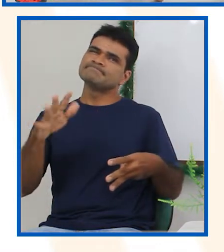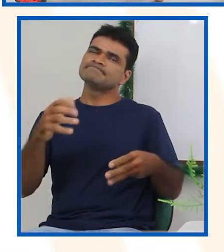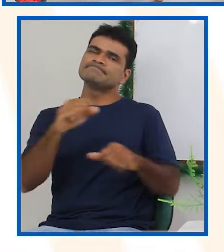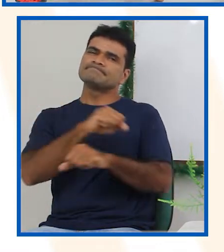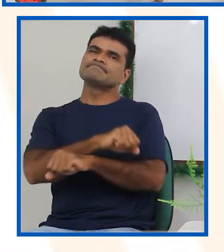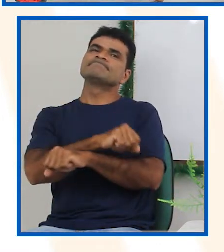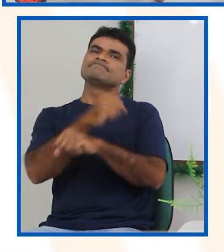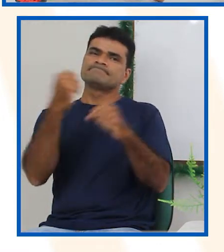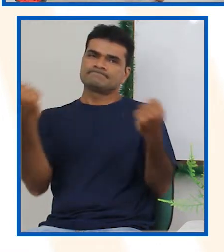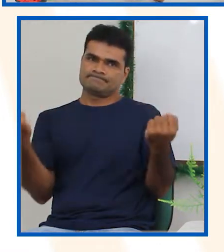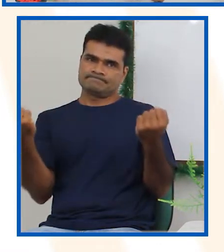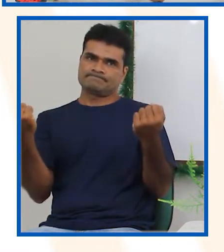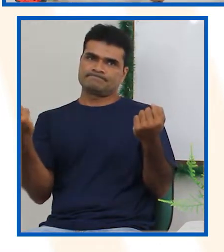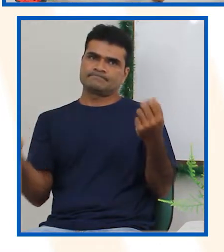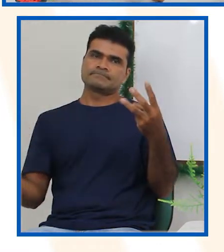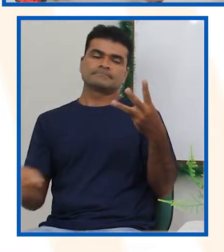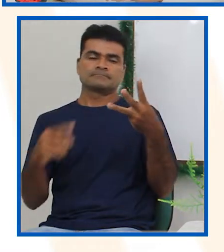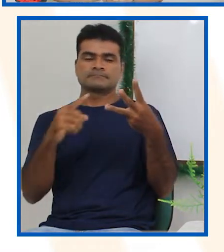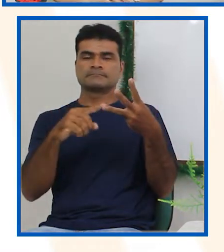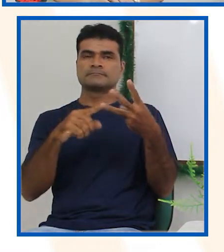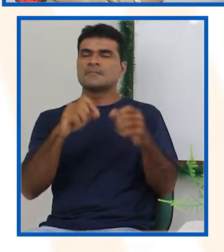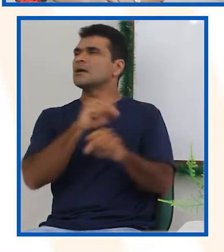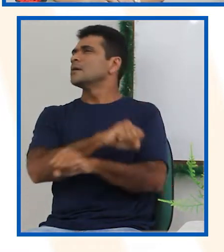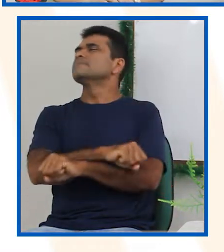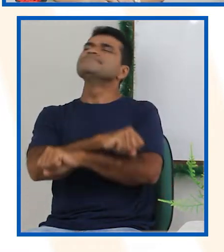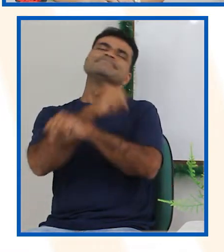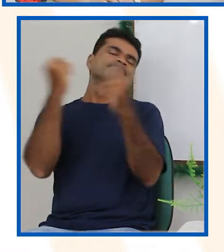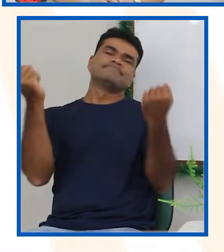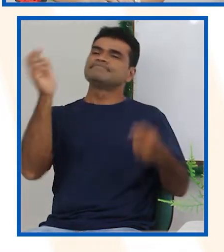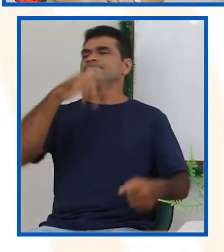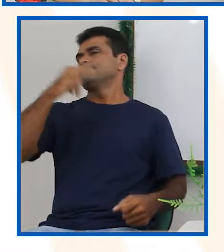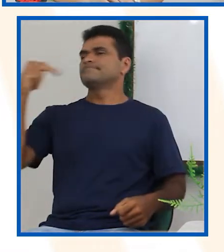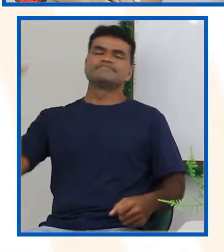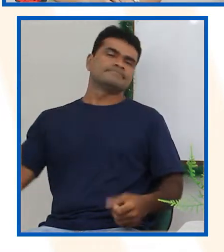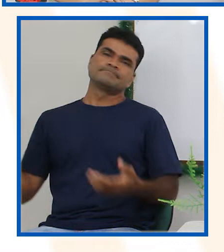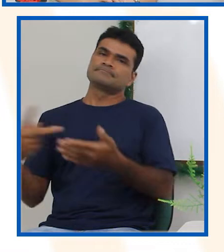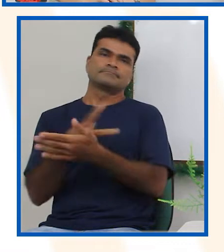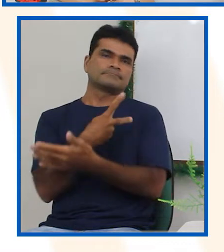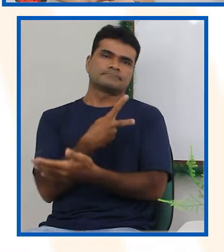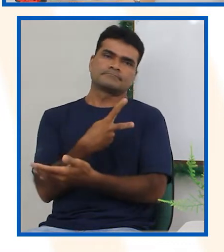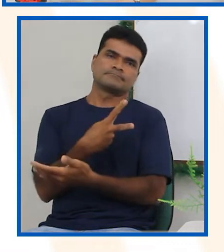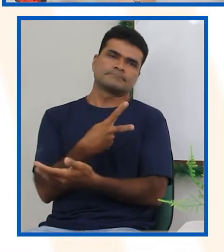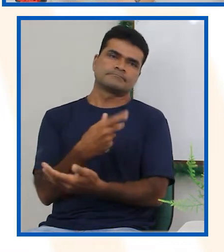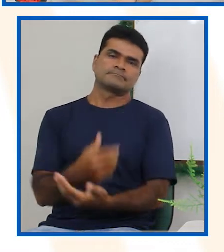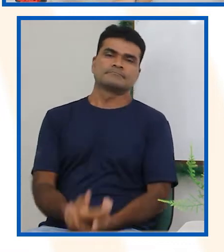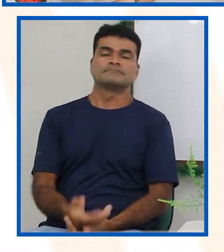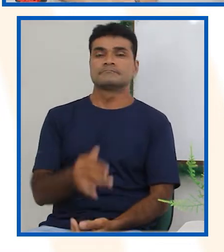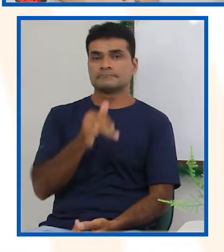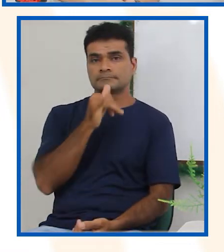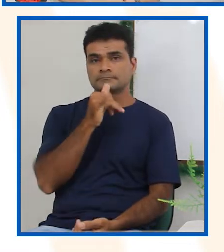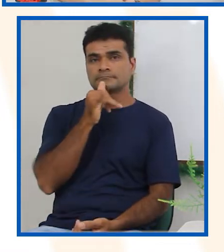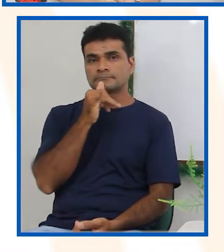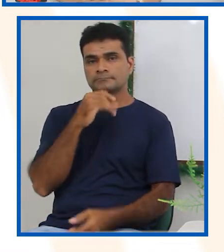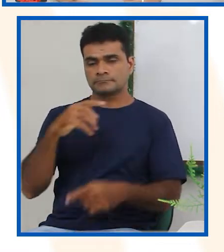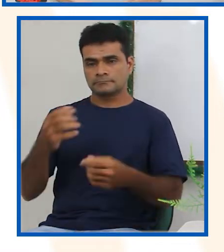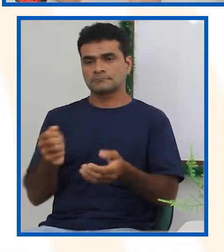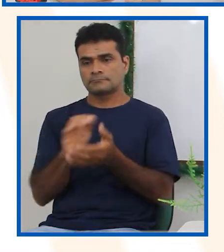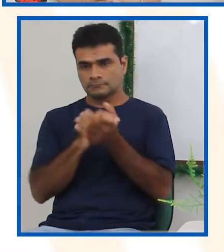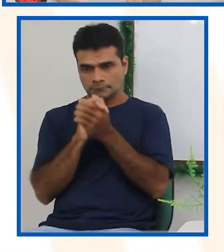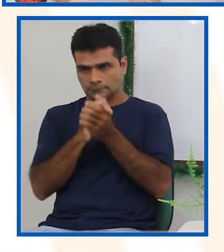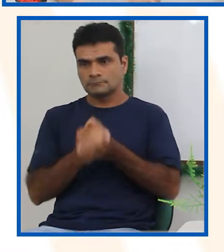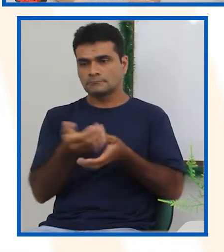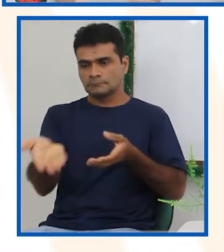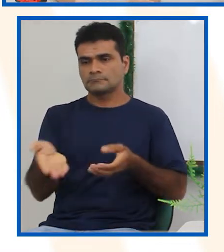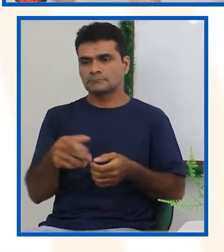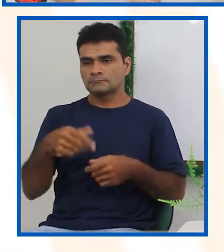Mas é impossível que caia no número 7. Então, eu não posso dizer que vai cair no número 7. Porque